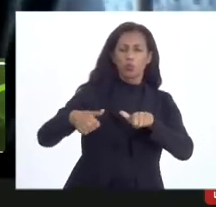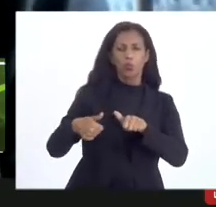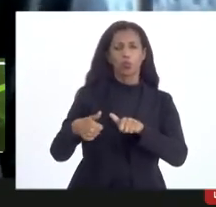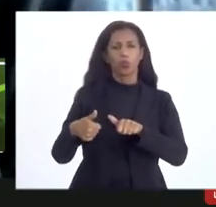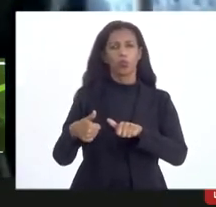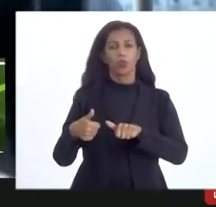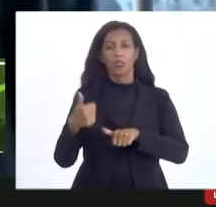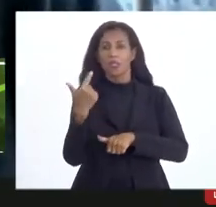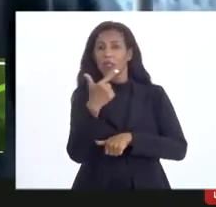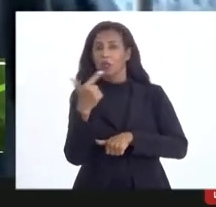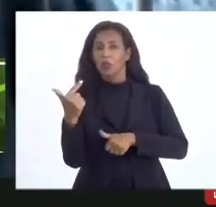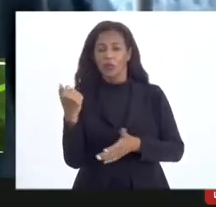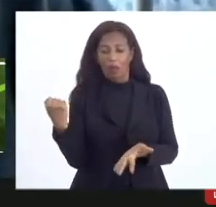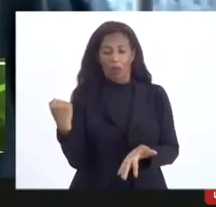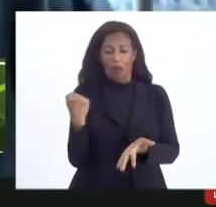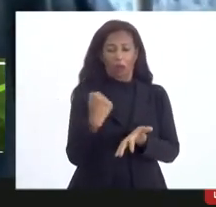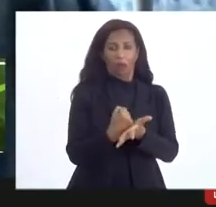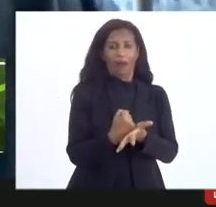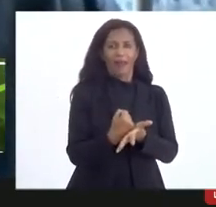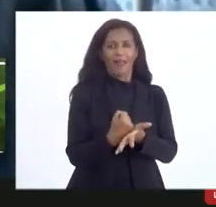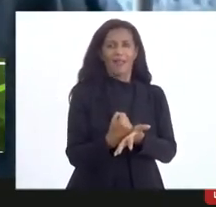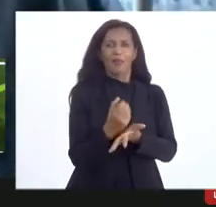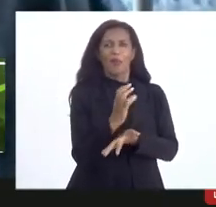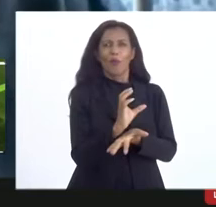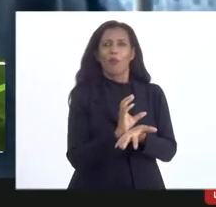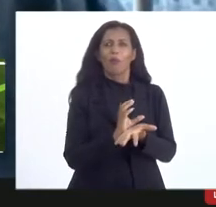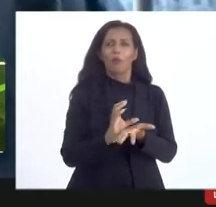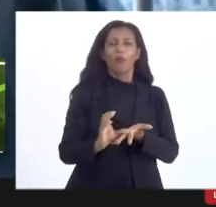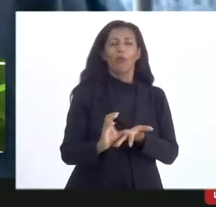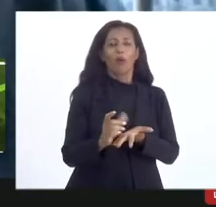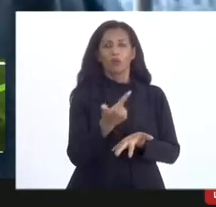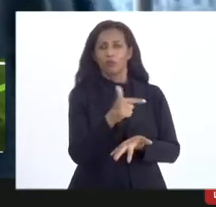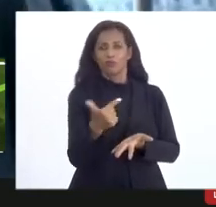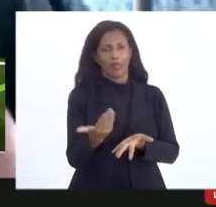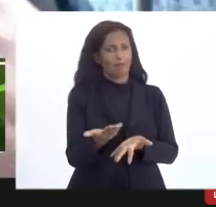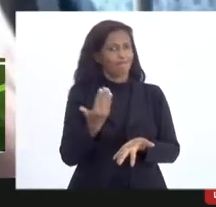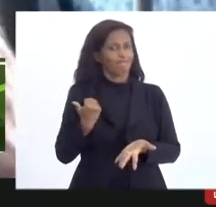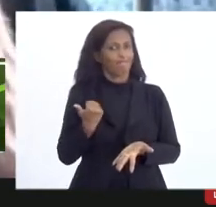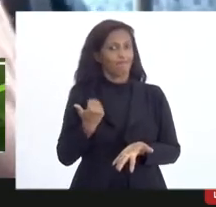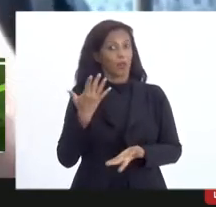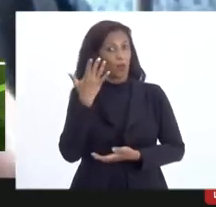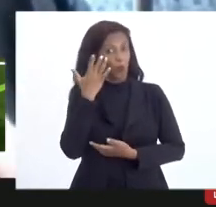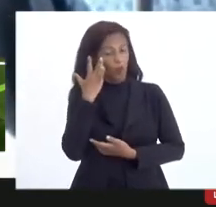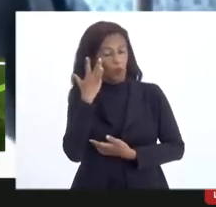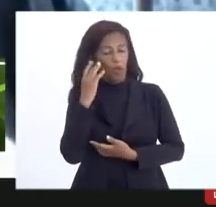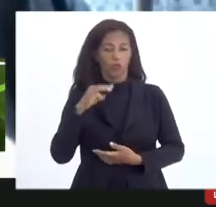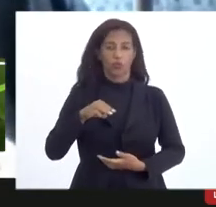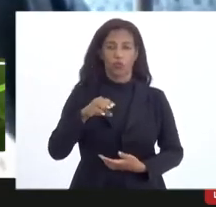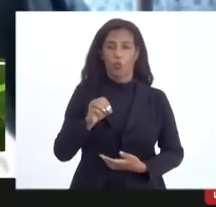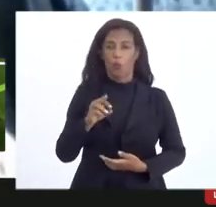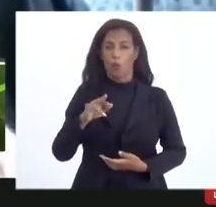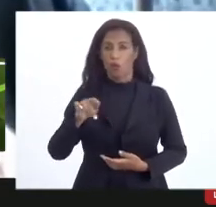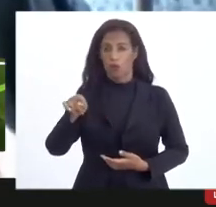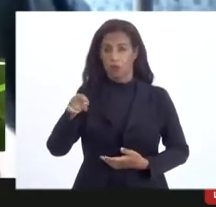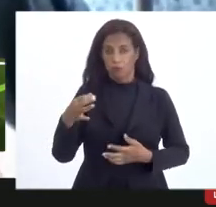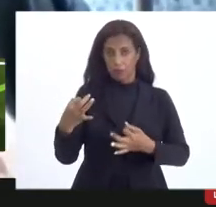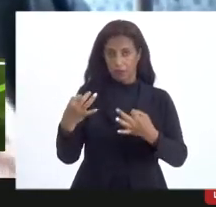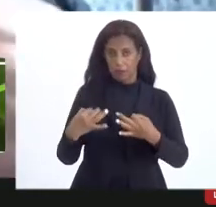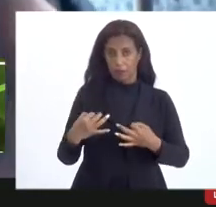o carimbo da prestação de contas anterior. Então, eu acho, Morgana, e você me corrija,